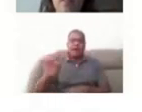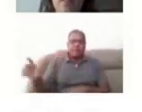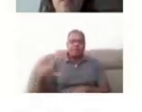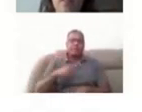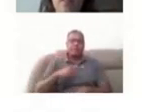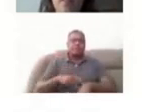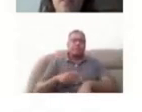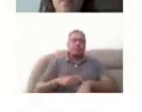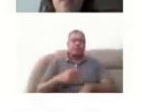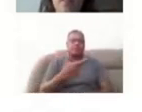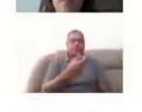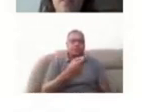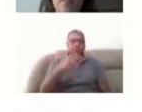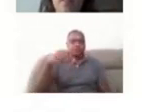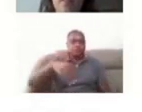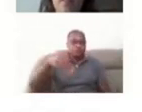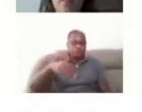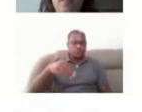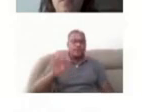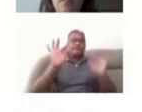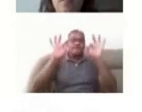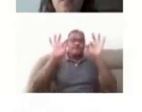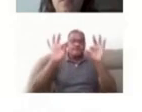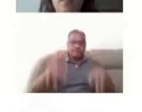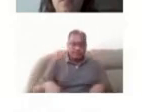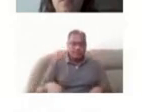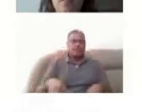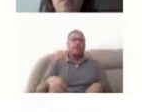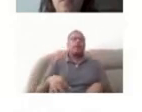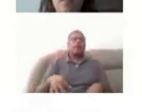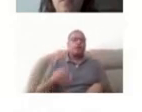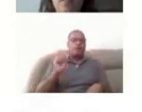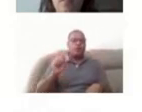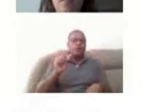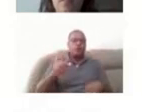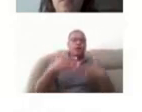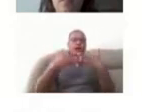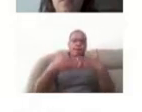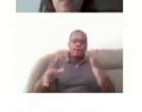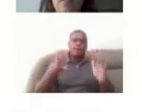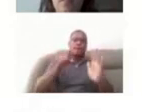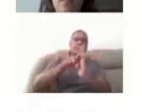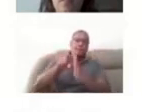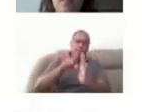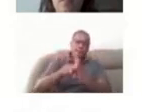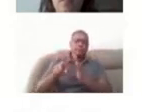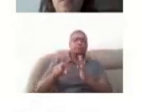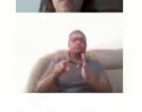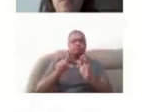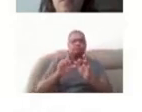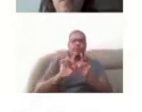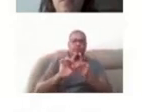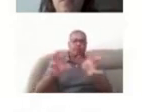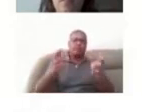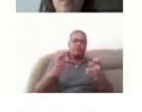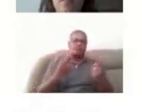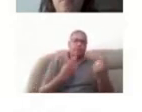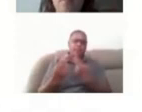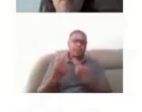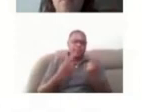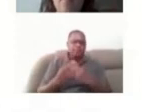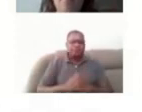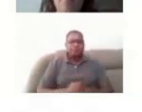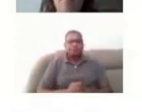minutos para falar e, ao final, nós abriremos para perguntas que eles responderão. Vamos